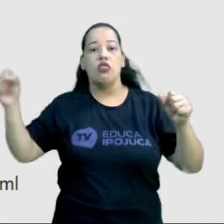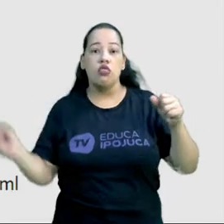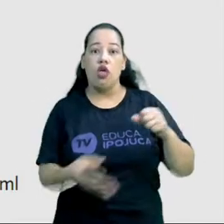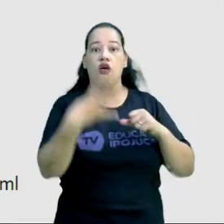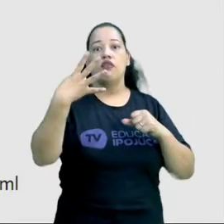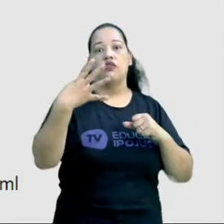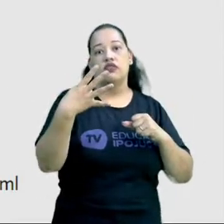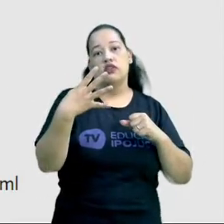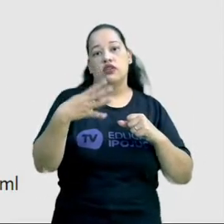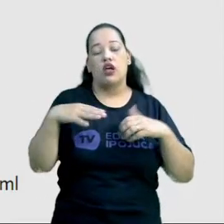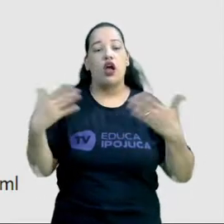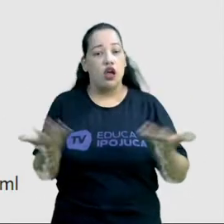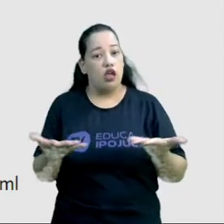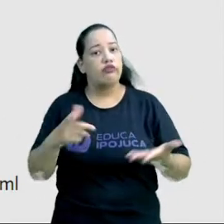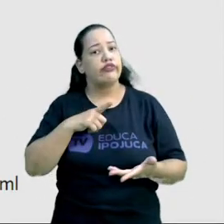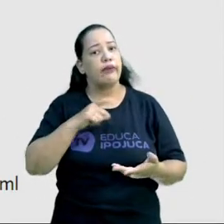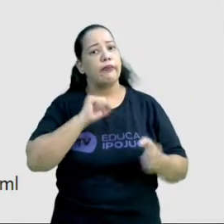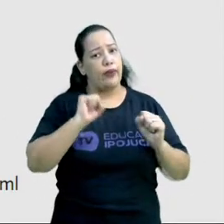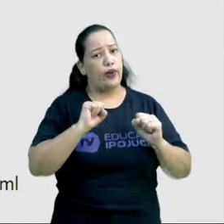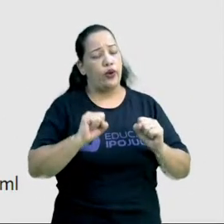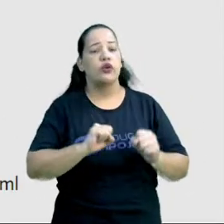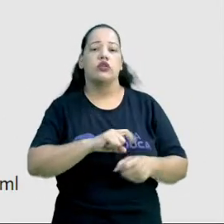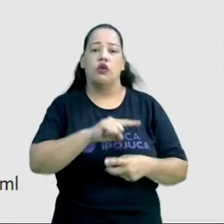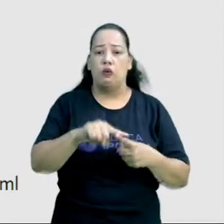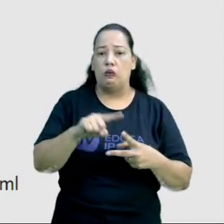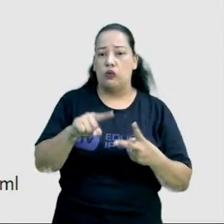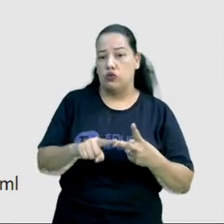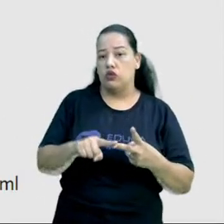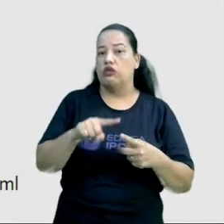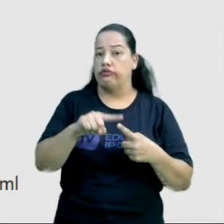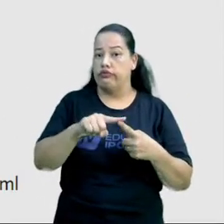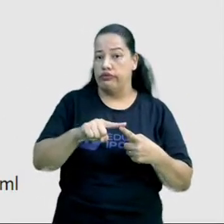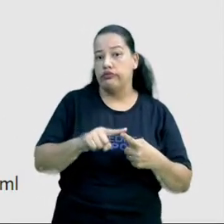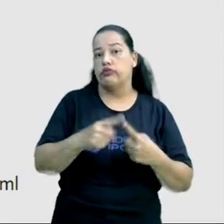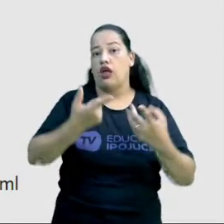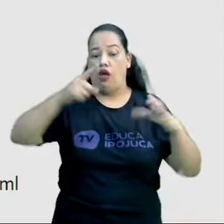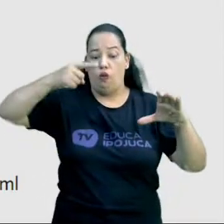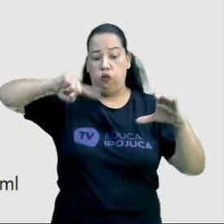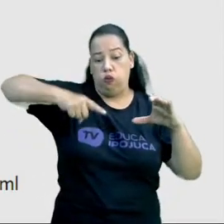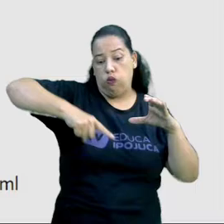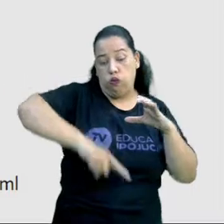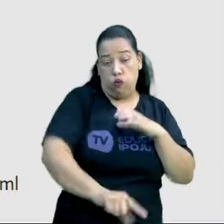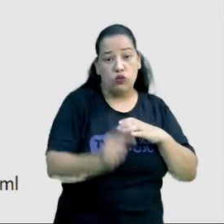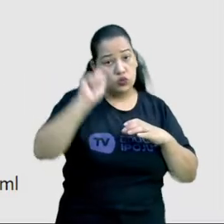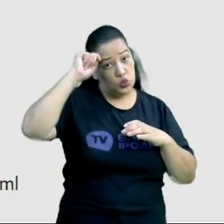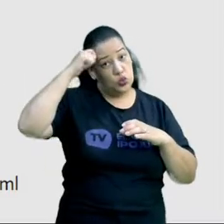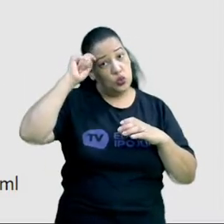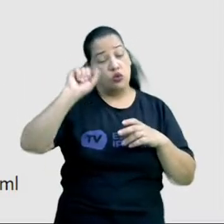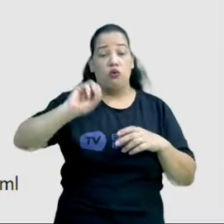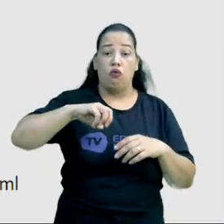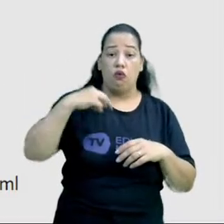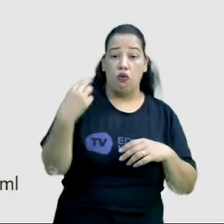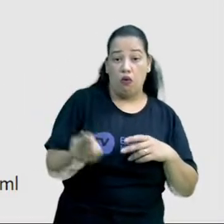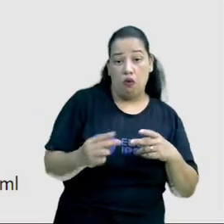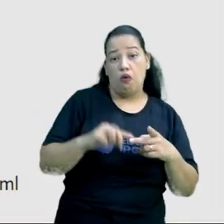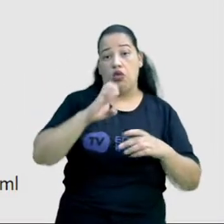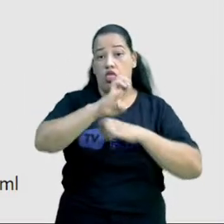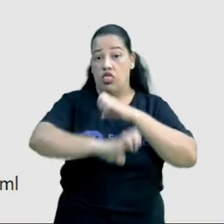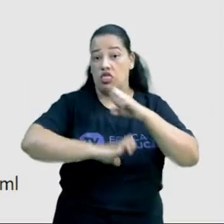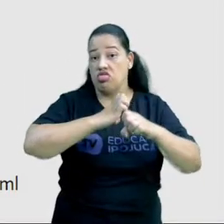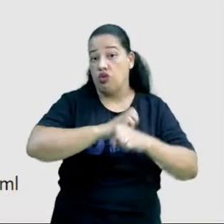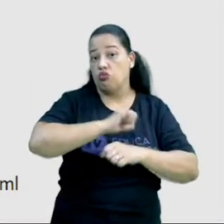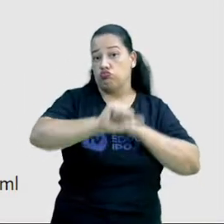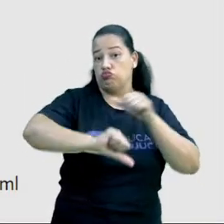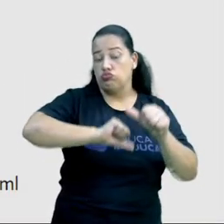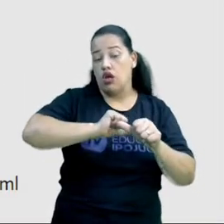supernova, pode a gente ter duas situações. Ou a gente tem a criação de um buraco negro, ou a gente tem a criação de uma estrela de neutros. Já numa outra